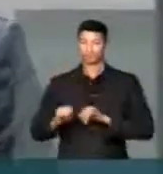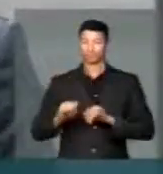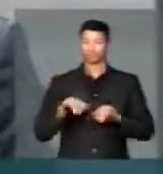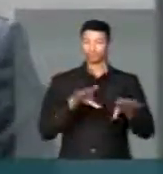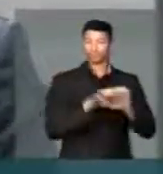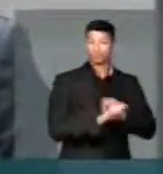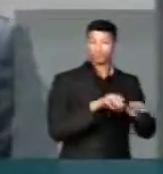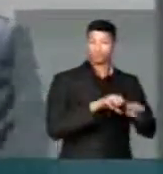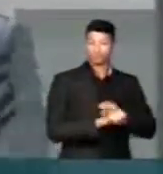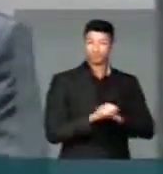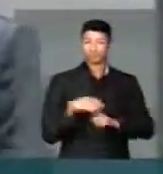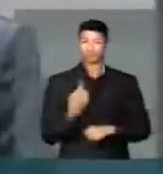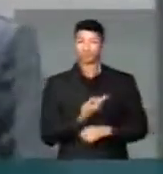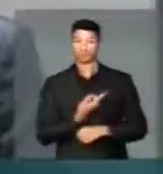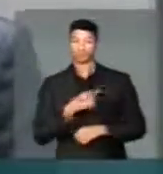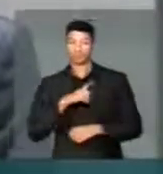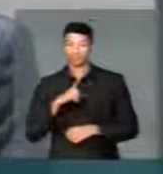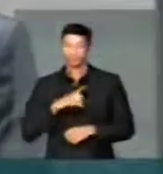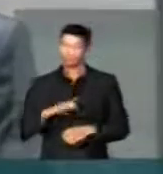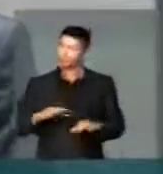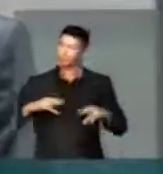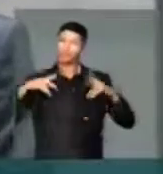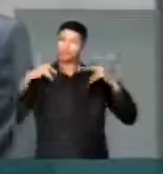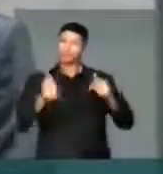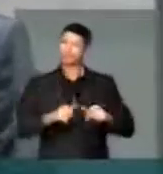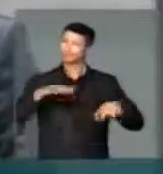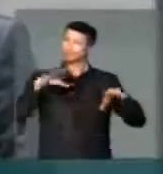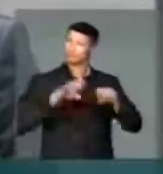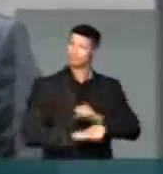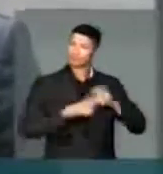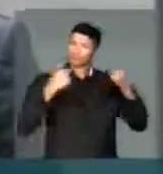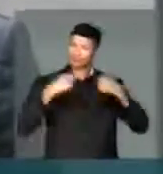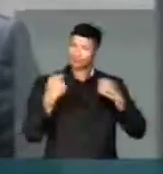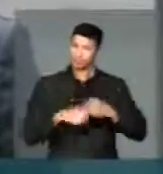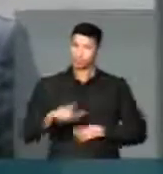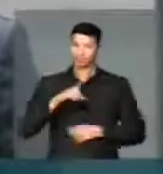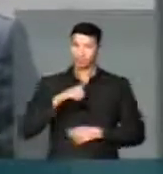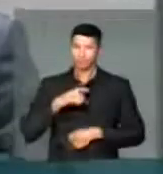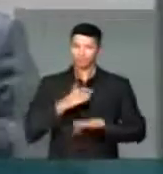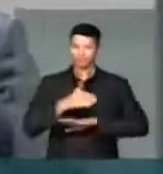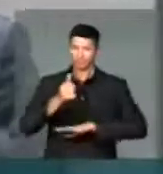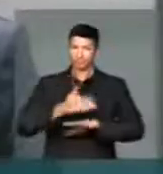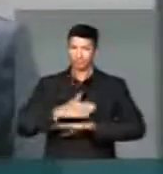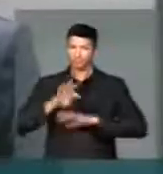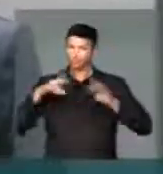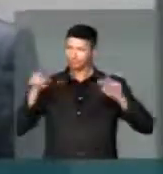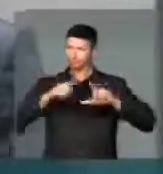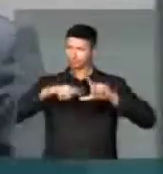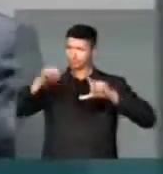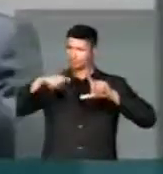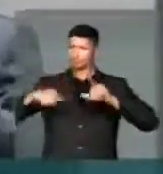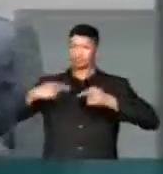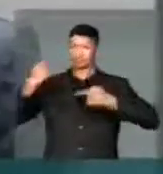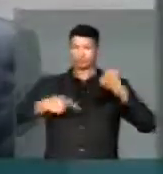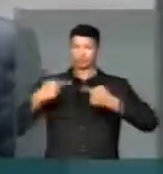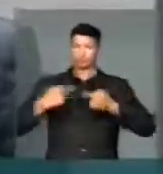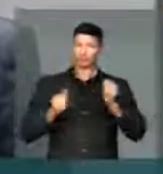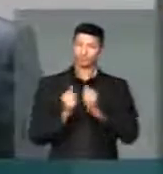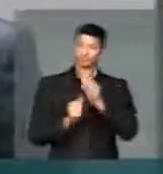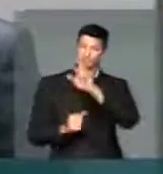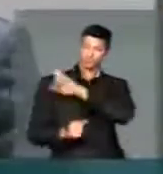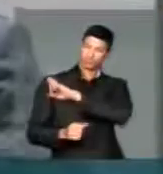formação. Nós tivemos toda a formação necessária, tivemos acesso a todos os dados, discutimos com